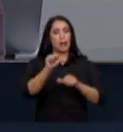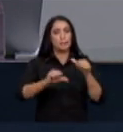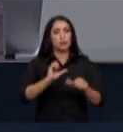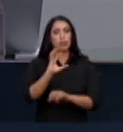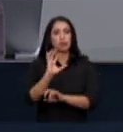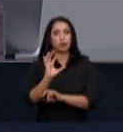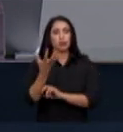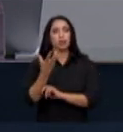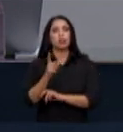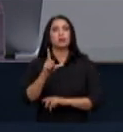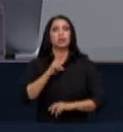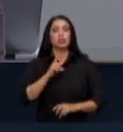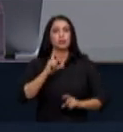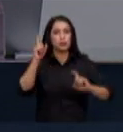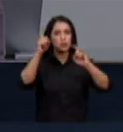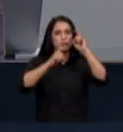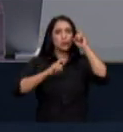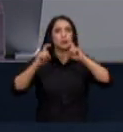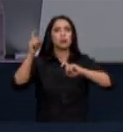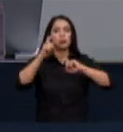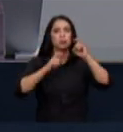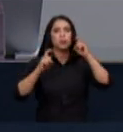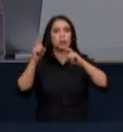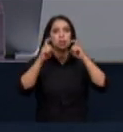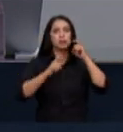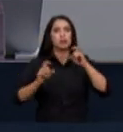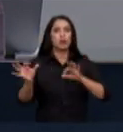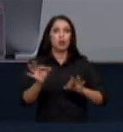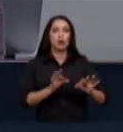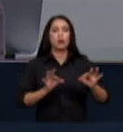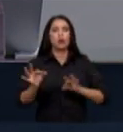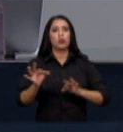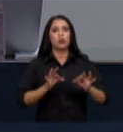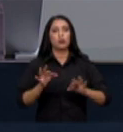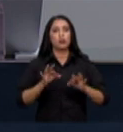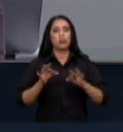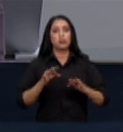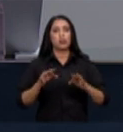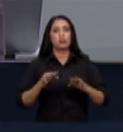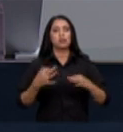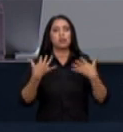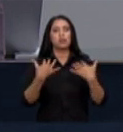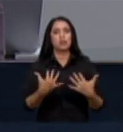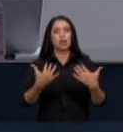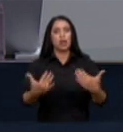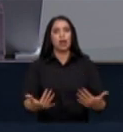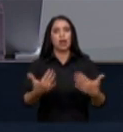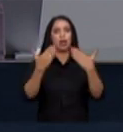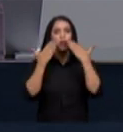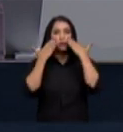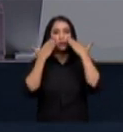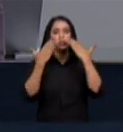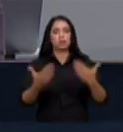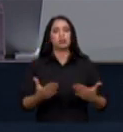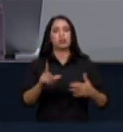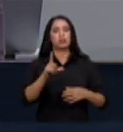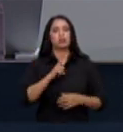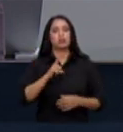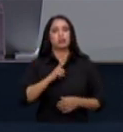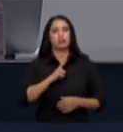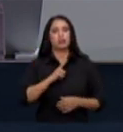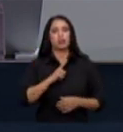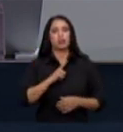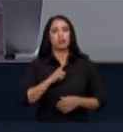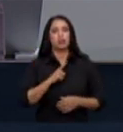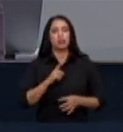nós tivemos a preocupação na organização dessa audiência de assegurar antes e acima